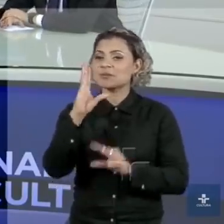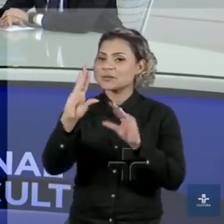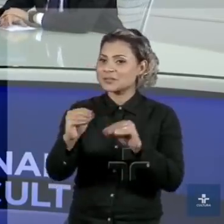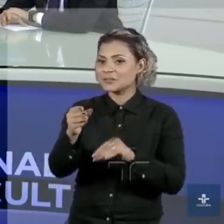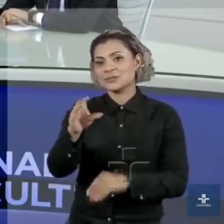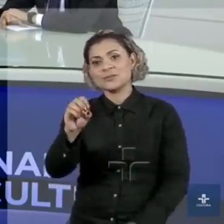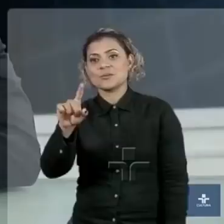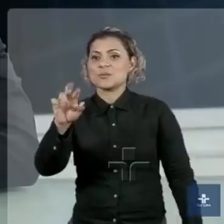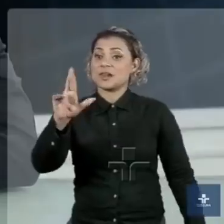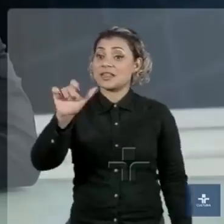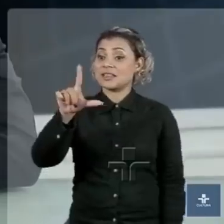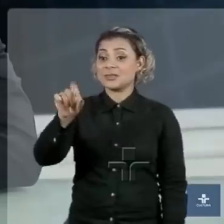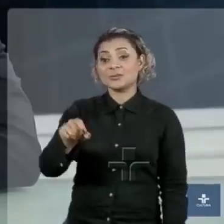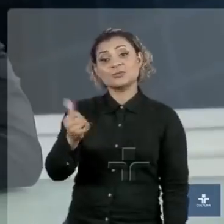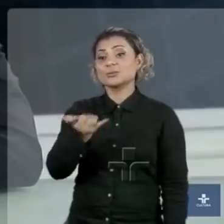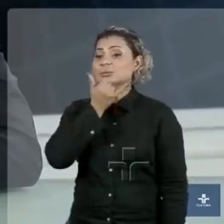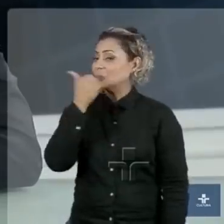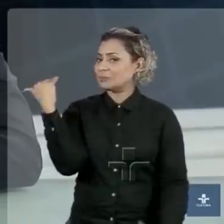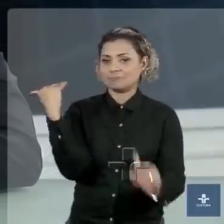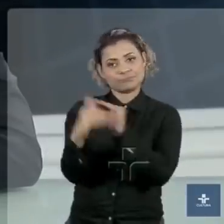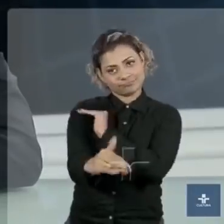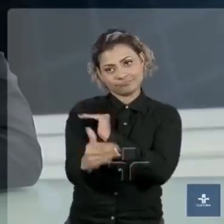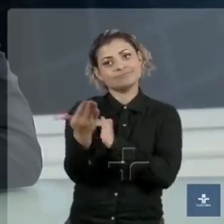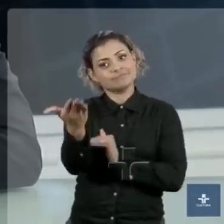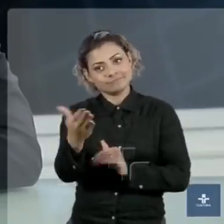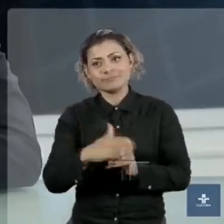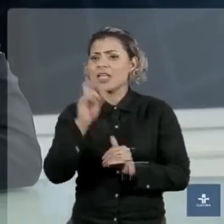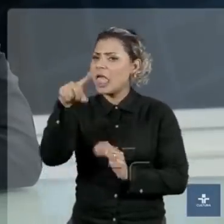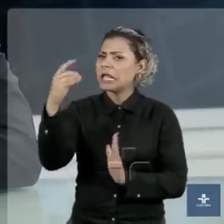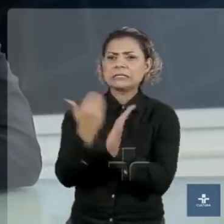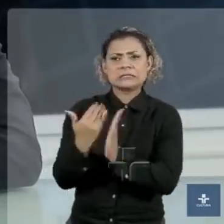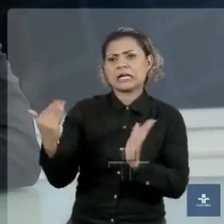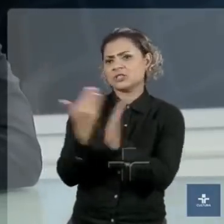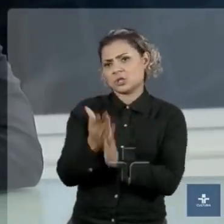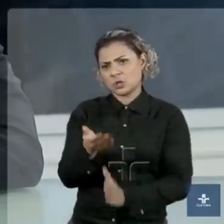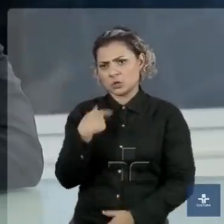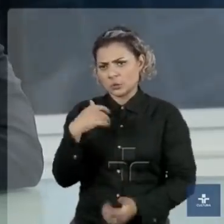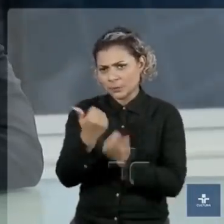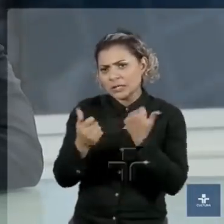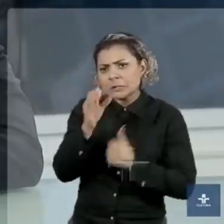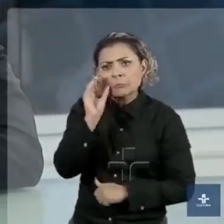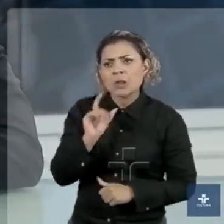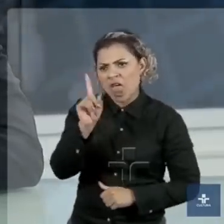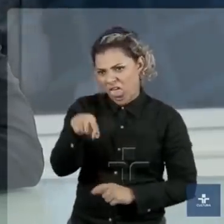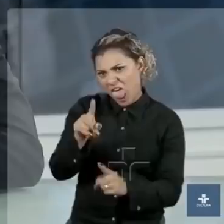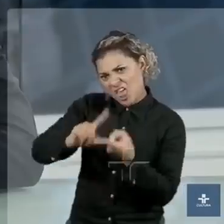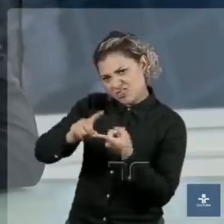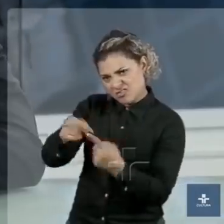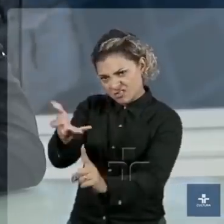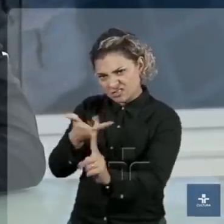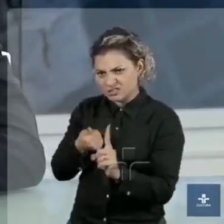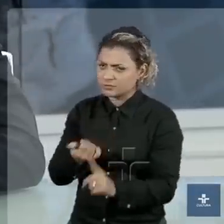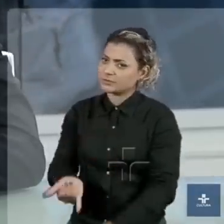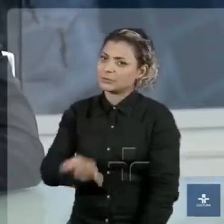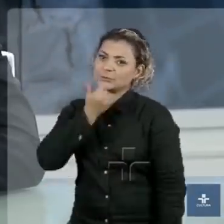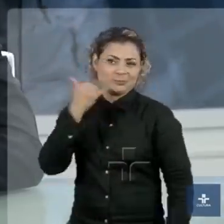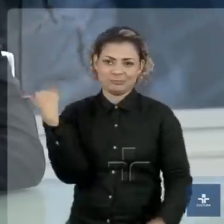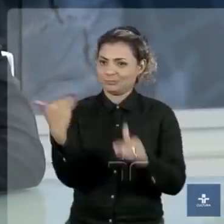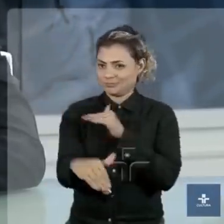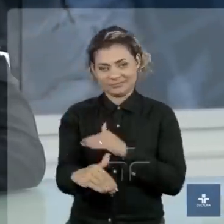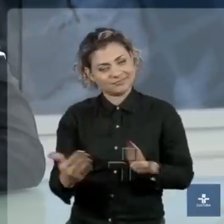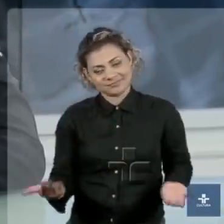deputado Orlando. Eu acredito que é um exagero colocar o ministro Paulo Guedes como um chantageista. Qualquer um tem a